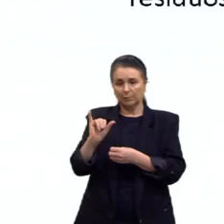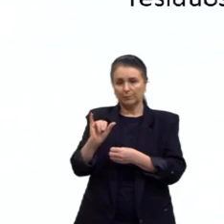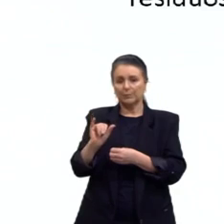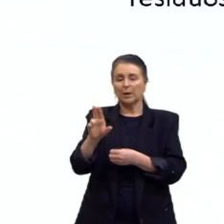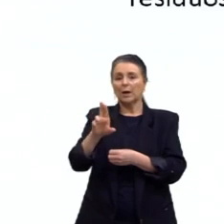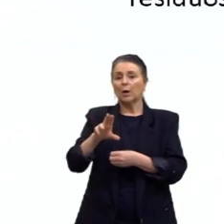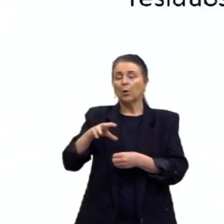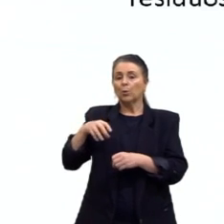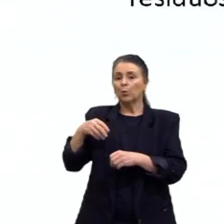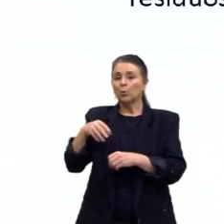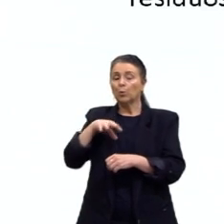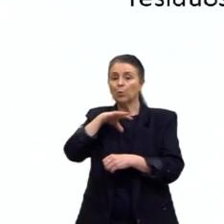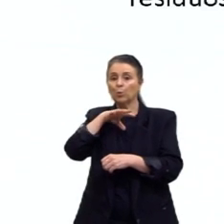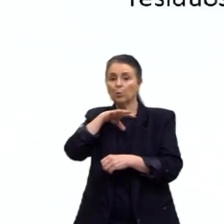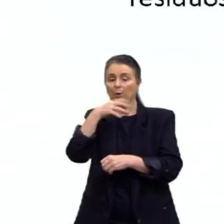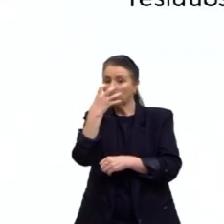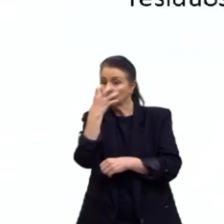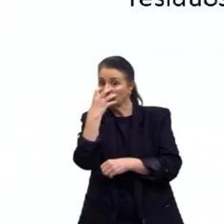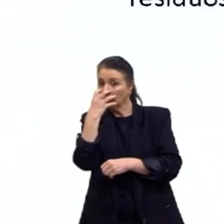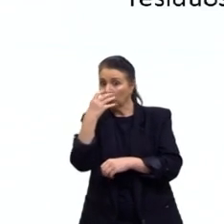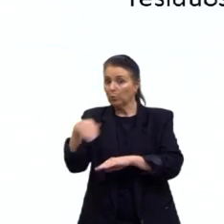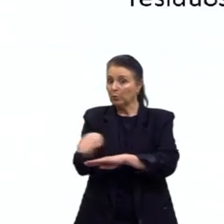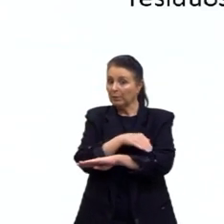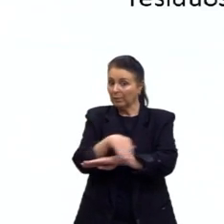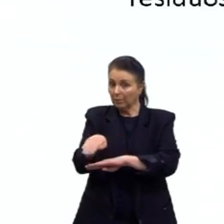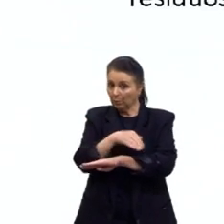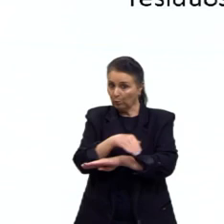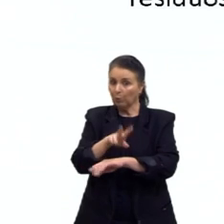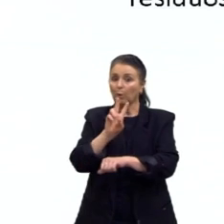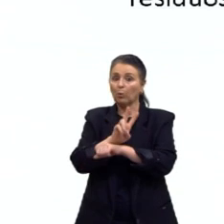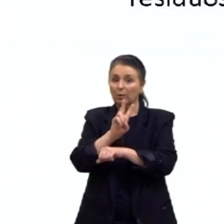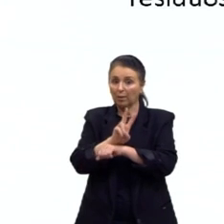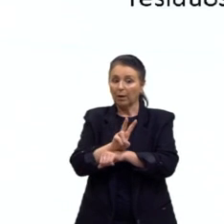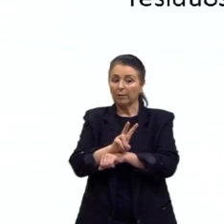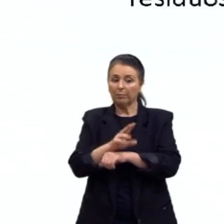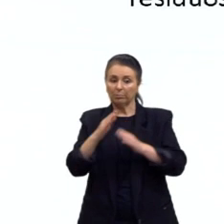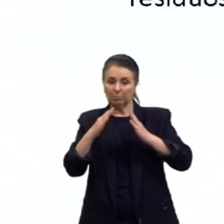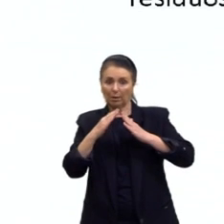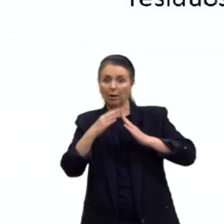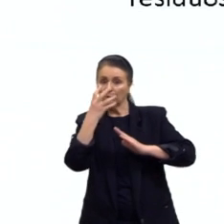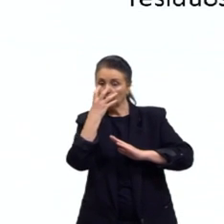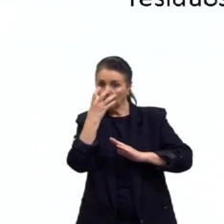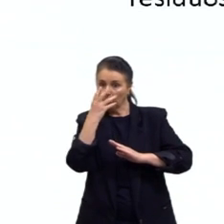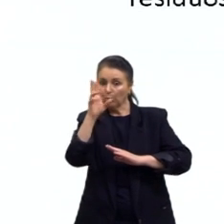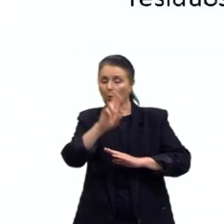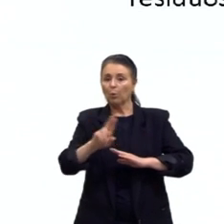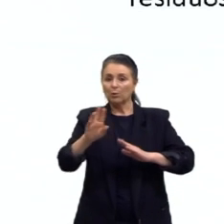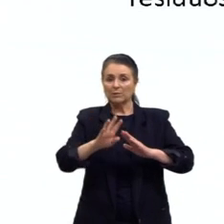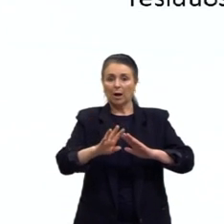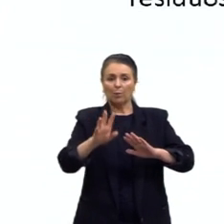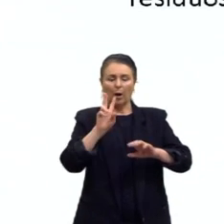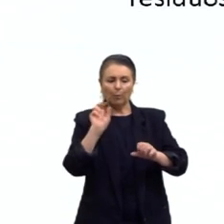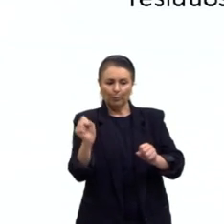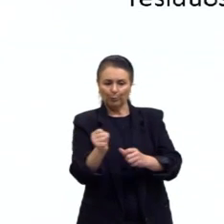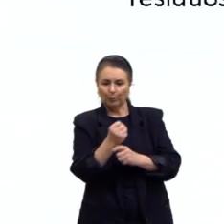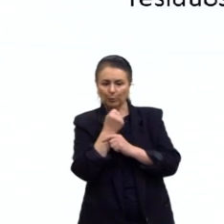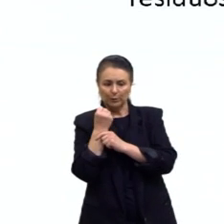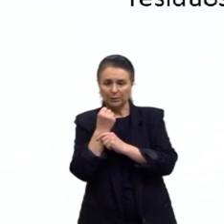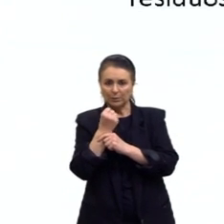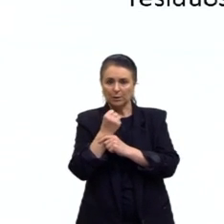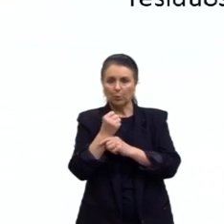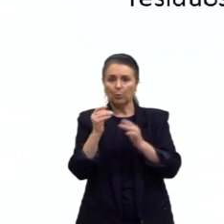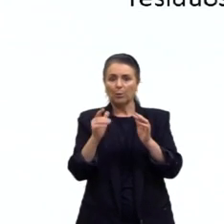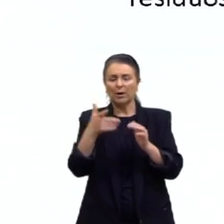cães em situação de rua, cuidado com cães domésticos, colocar tela em casa, né? Para evitar o contato com o mosquito,